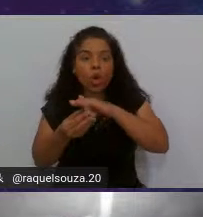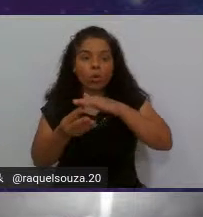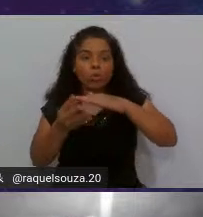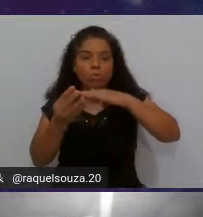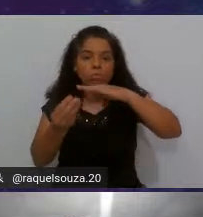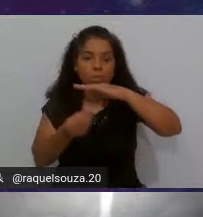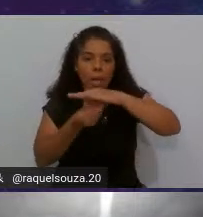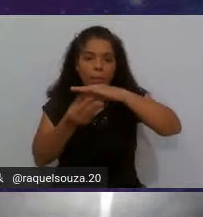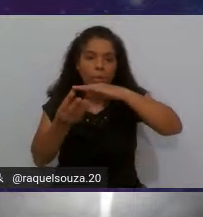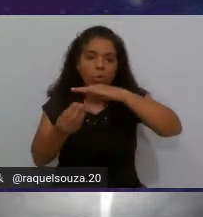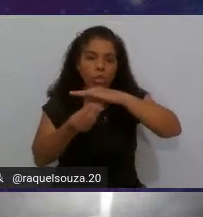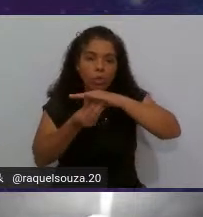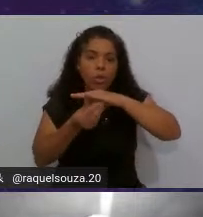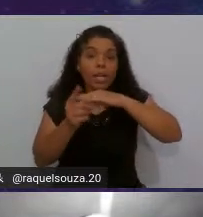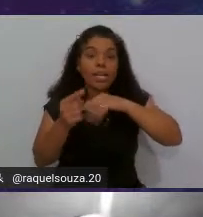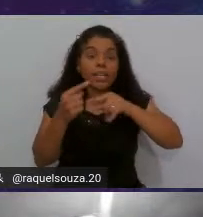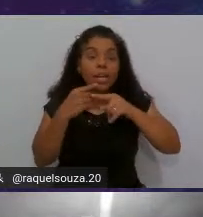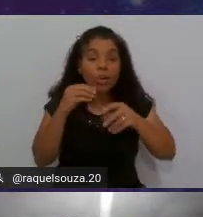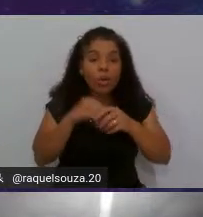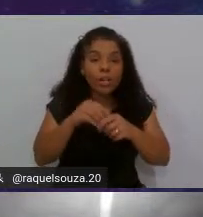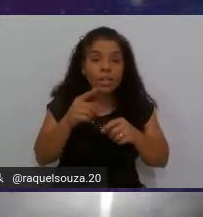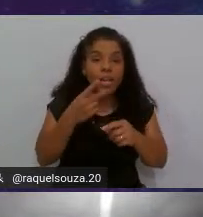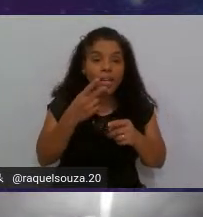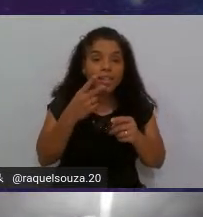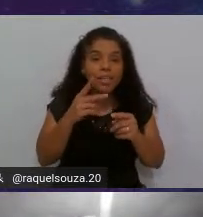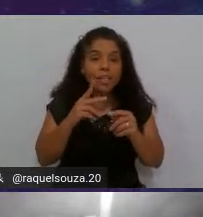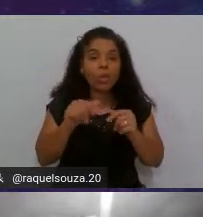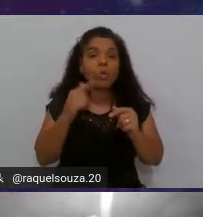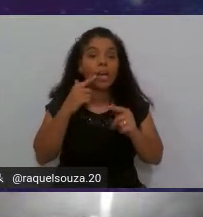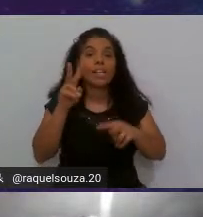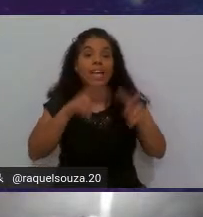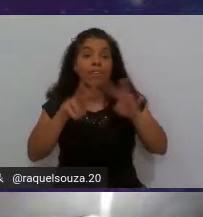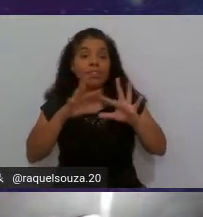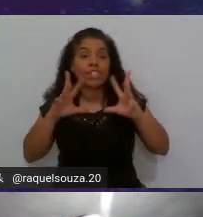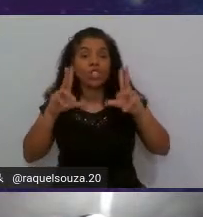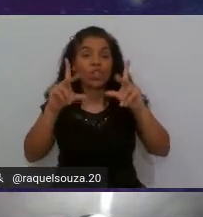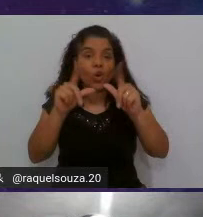aqui eu coloquei em all porque eu quero que ele revise todos